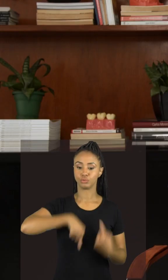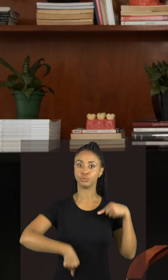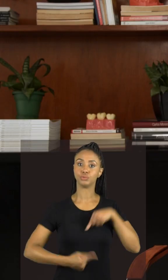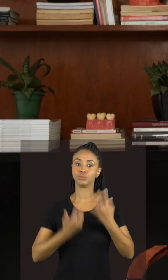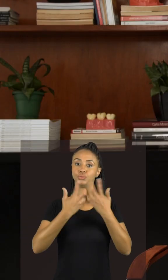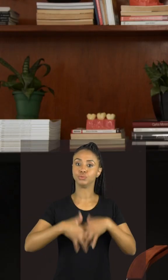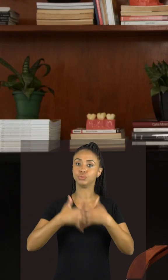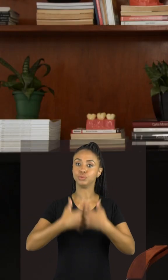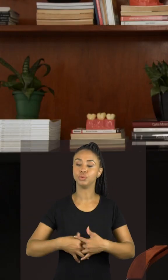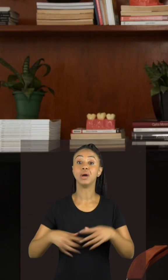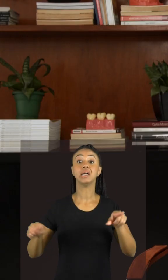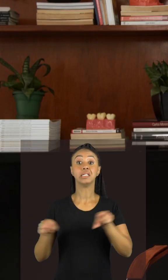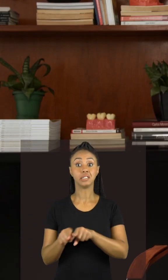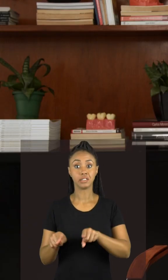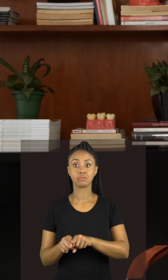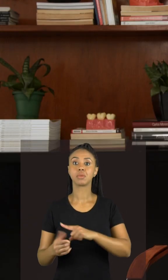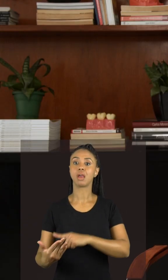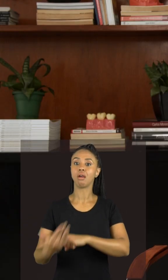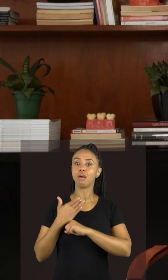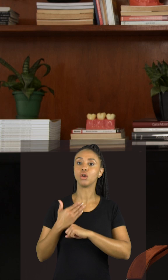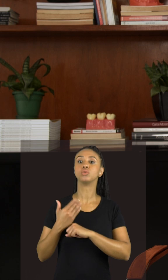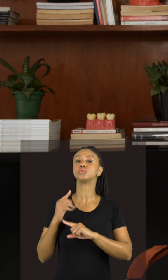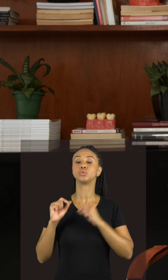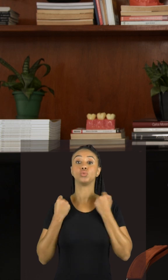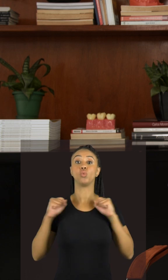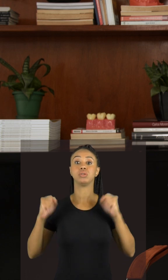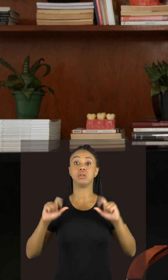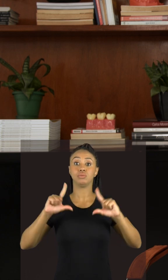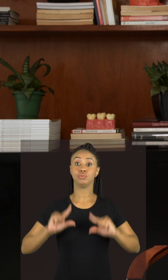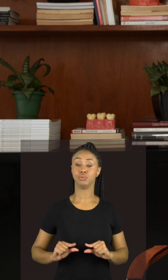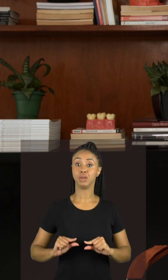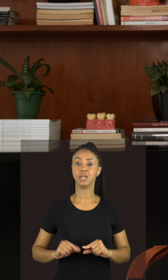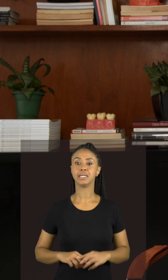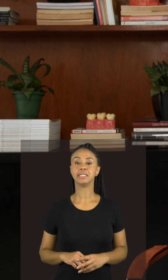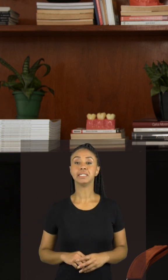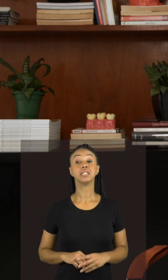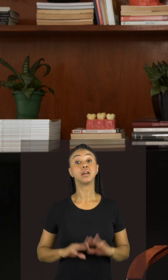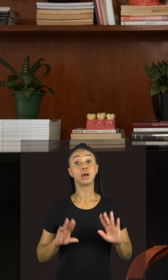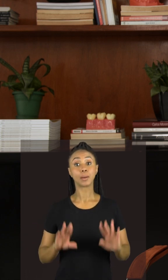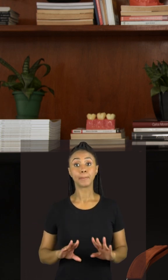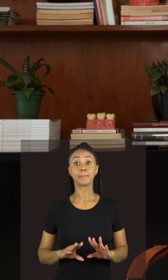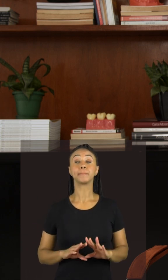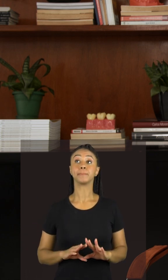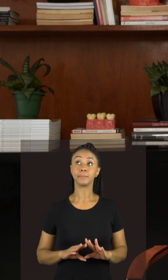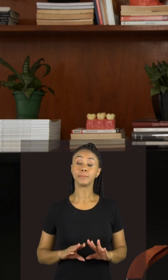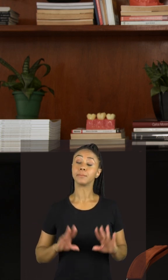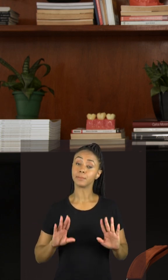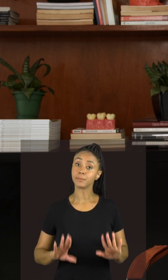Também reduz bastante, ou ajuda bastante, a reduzir o nosso estresse. Mas precisamos